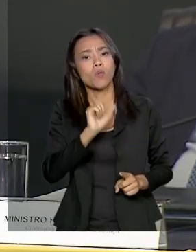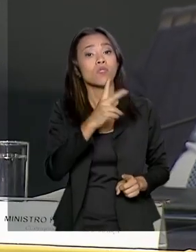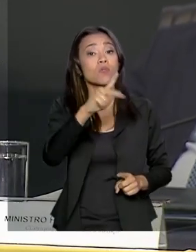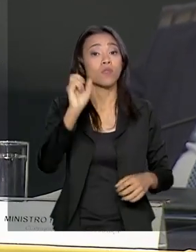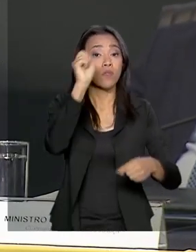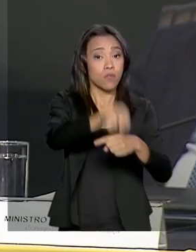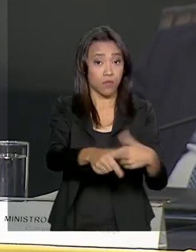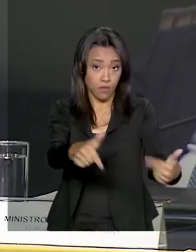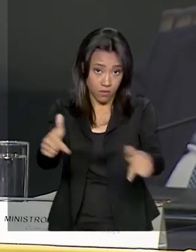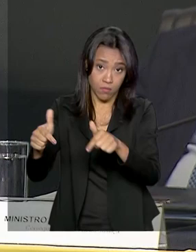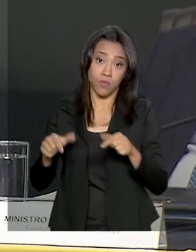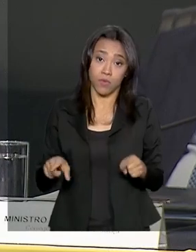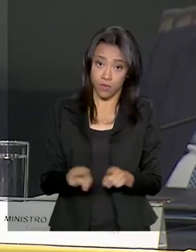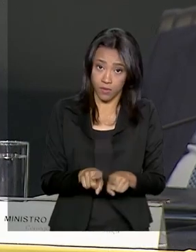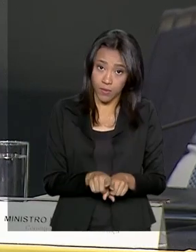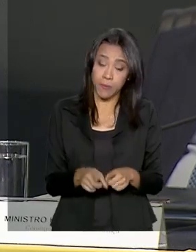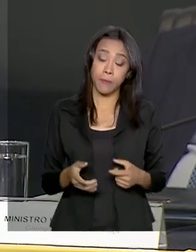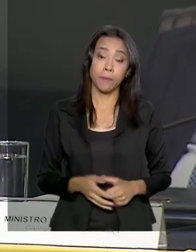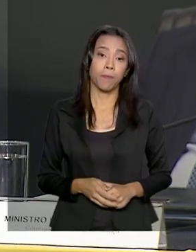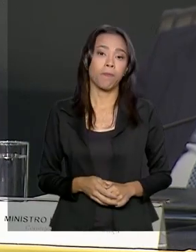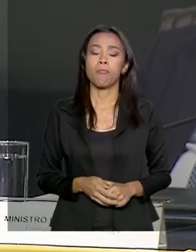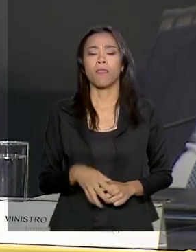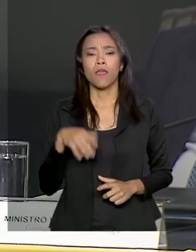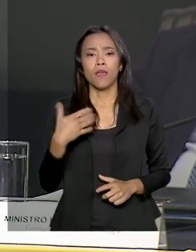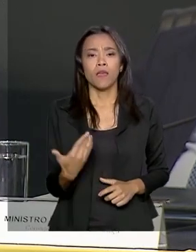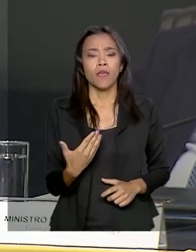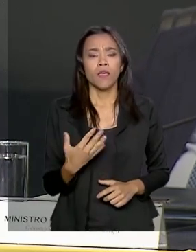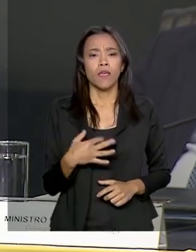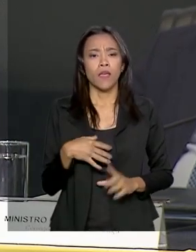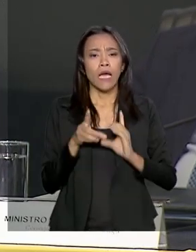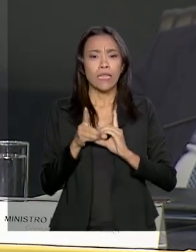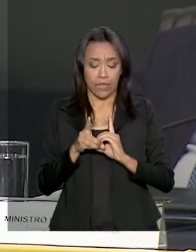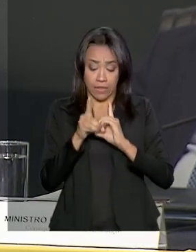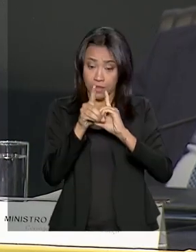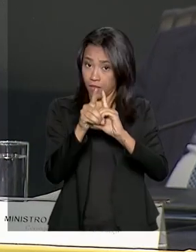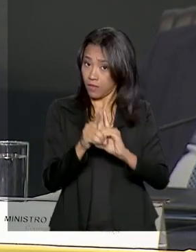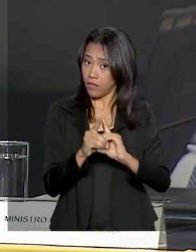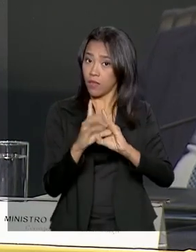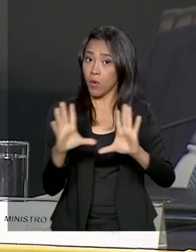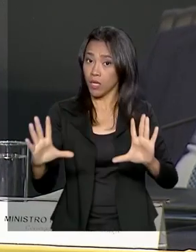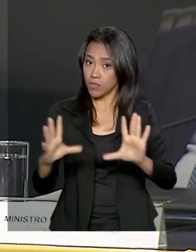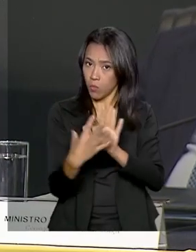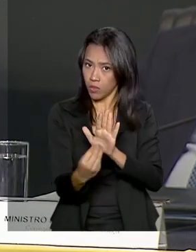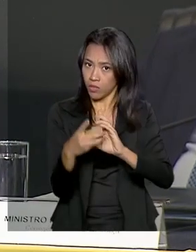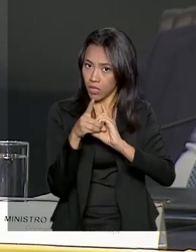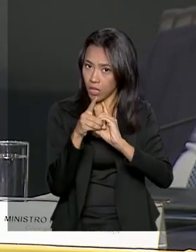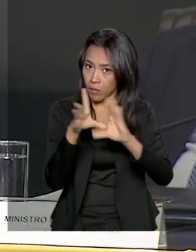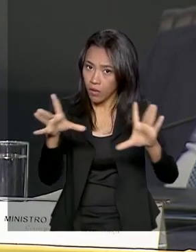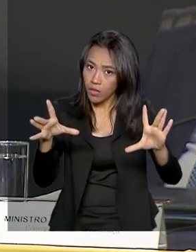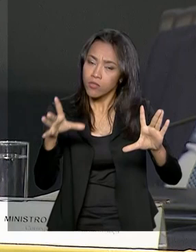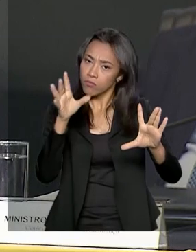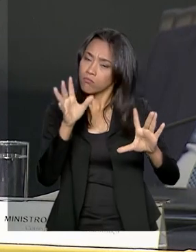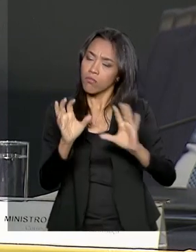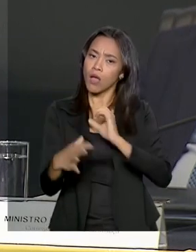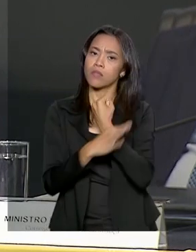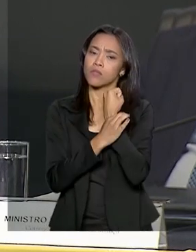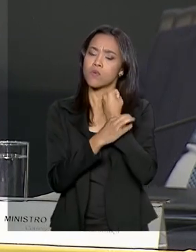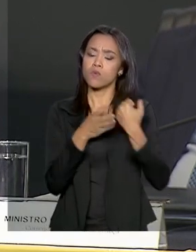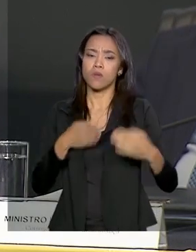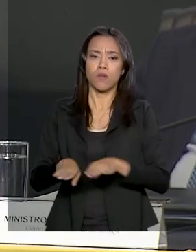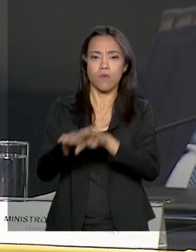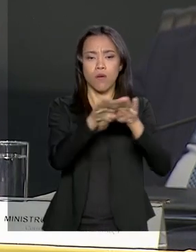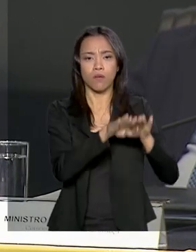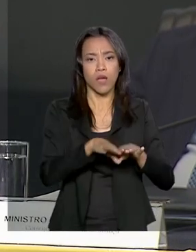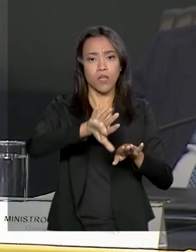E a democracia, por outro lado, garante a igualdade de oportunidades,